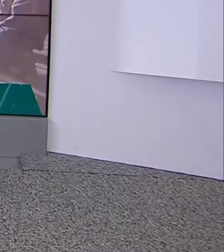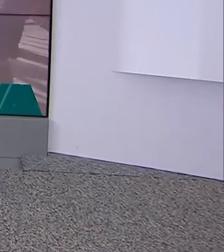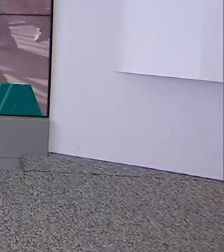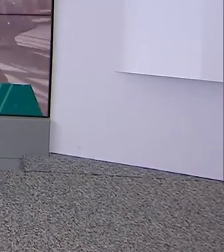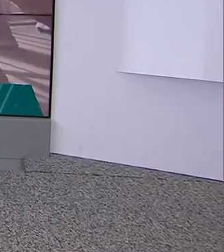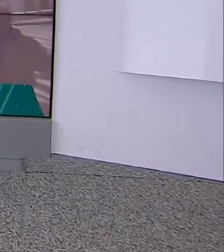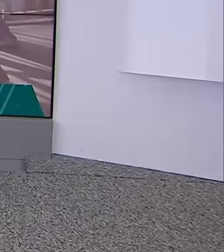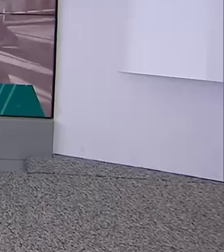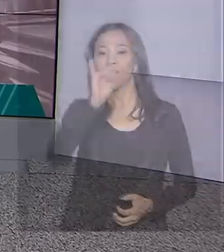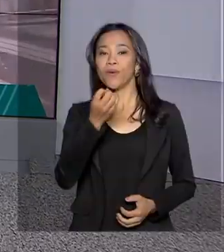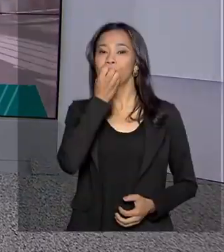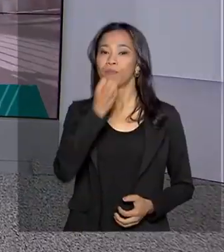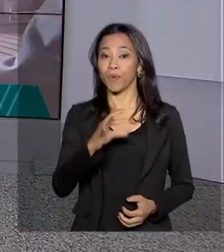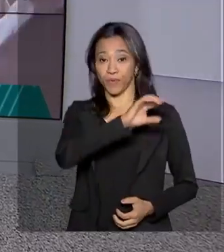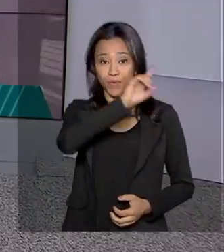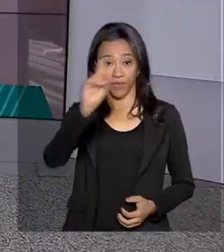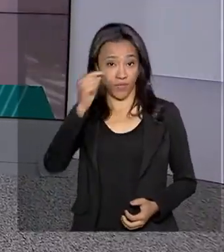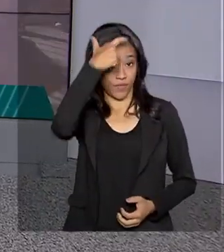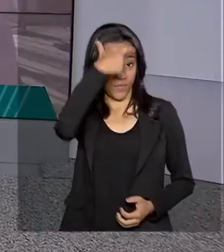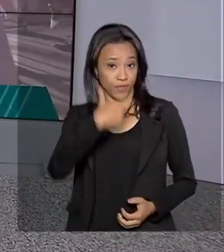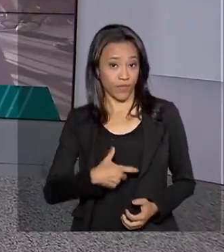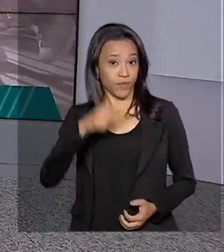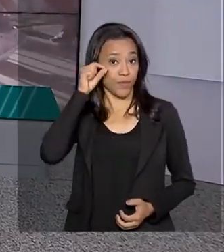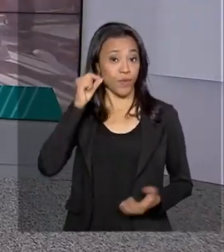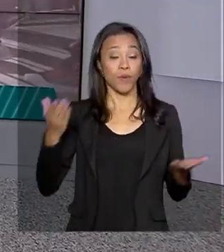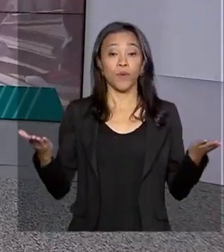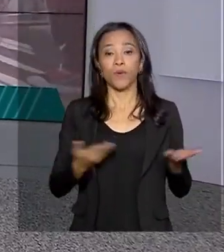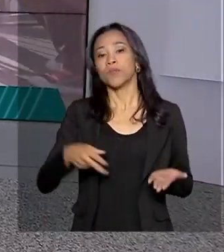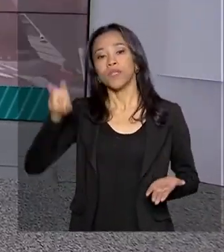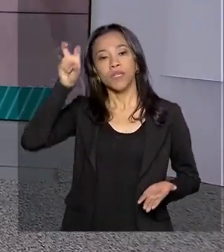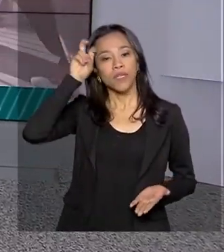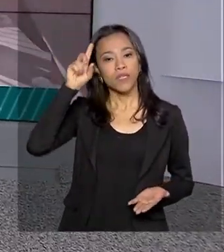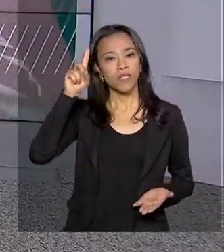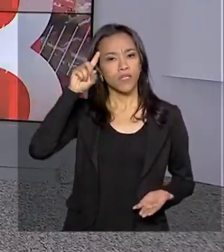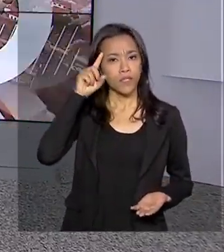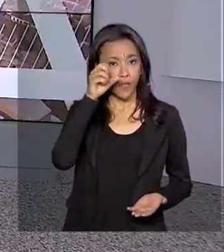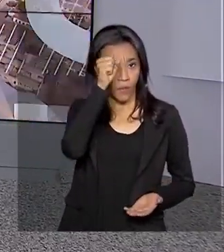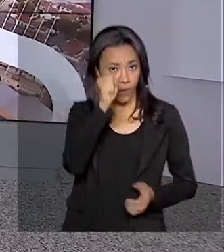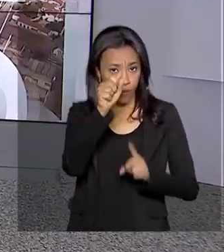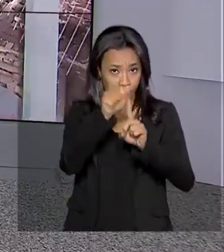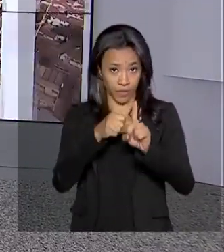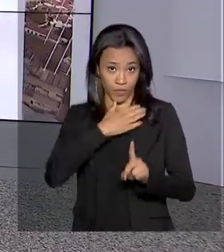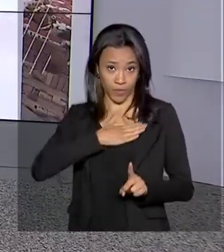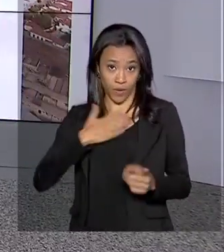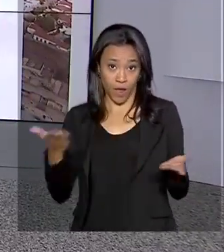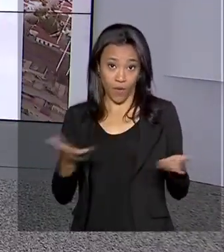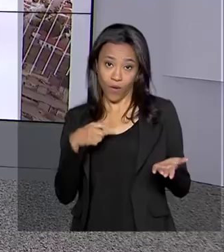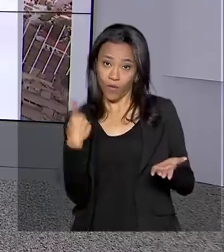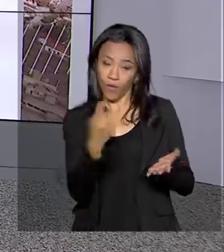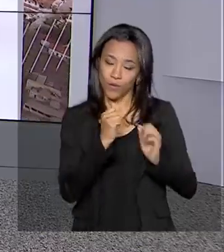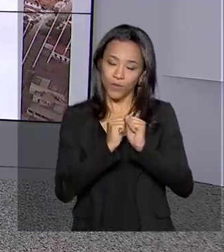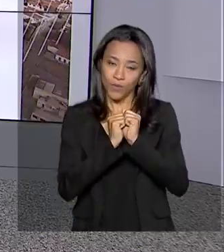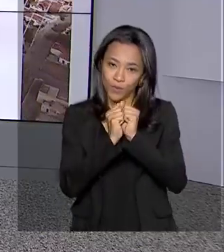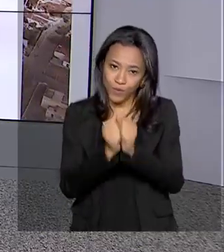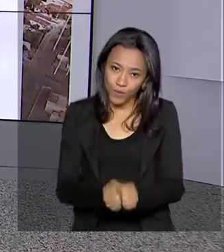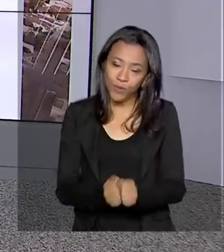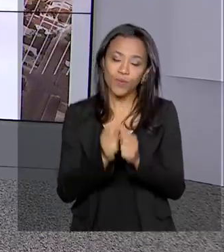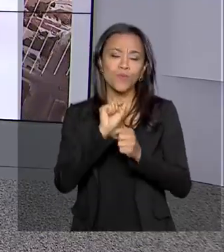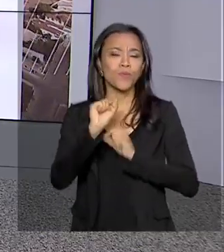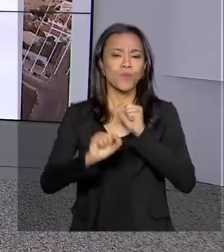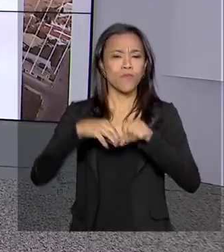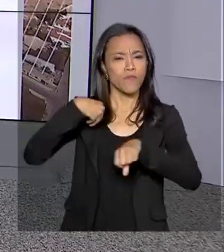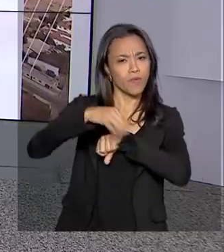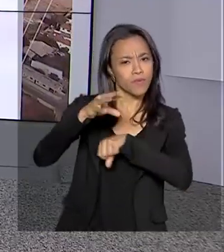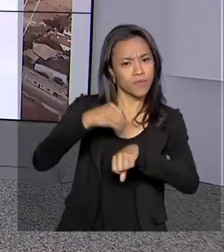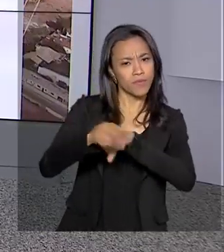Olá, bom dia pra você, sou Renata Corsini, hoje é quinta-feira, 8 de agosto. A partir de agora, estamos juntos no Brasil em Dia, com